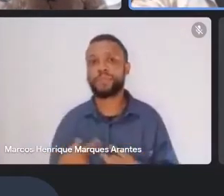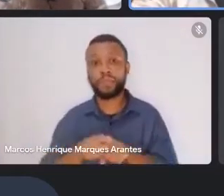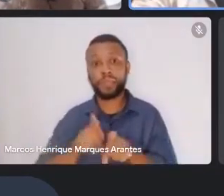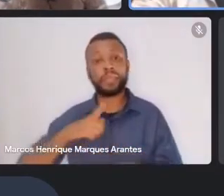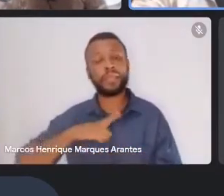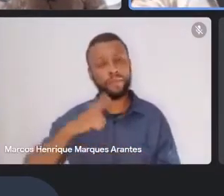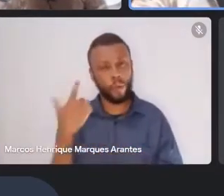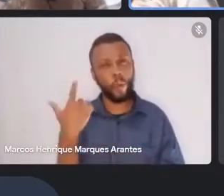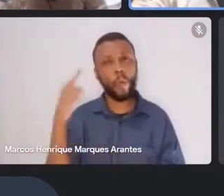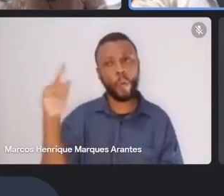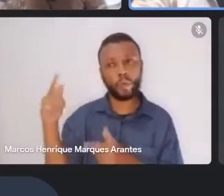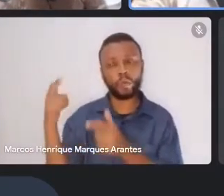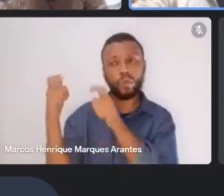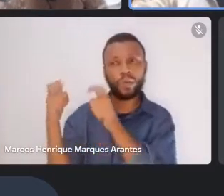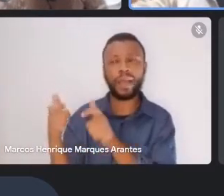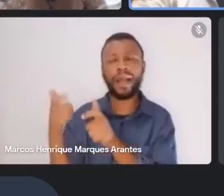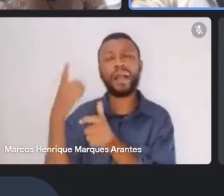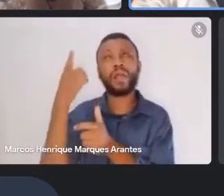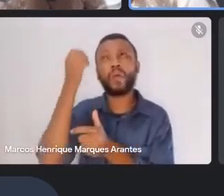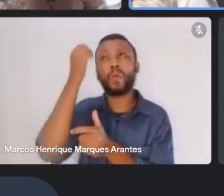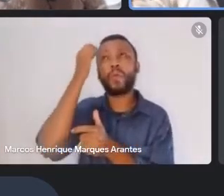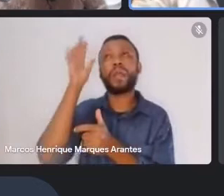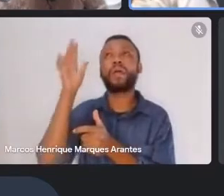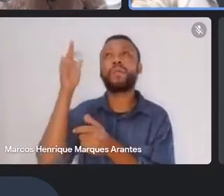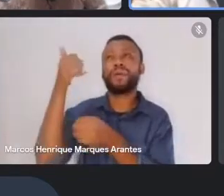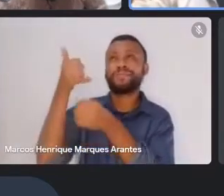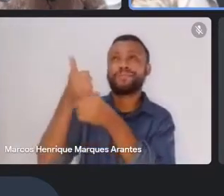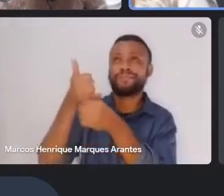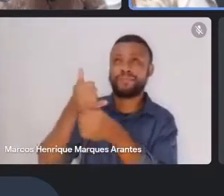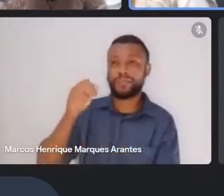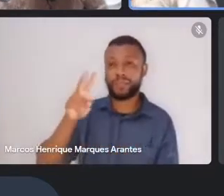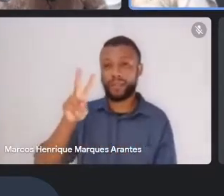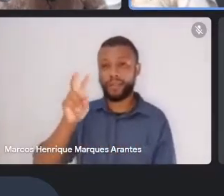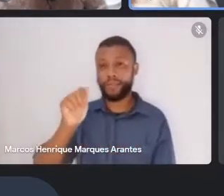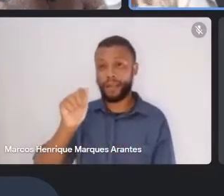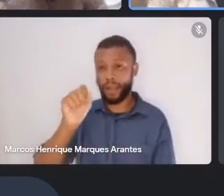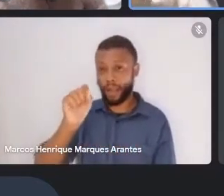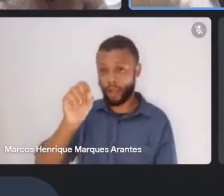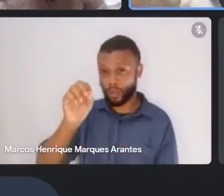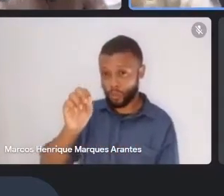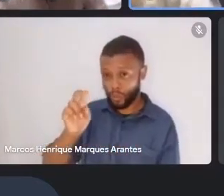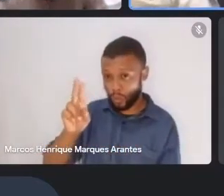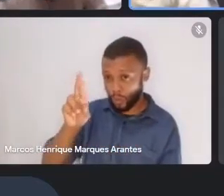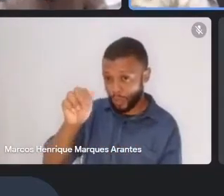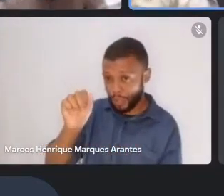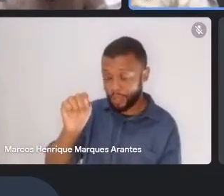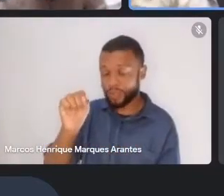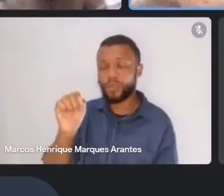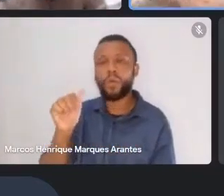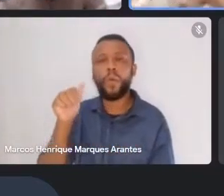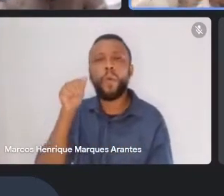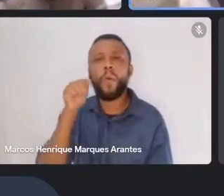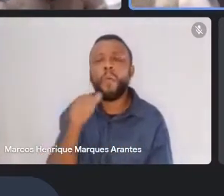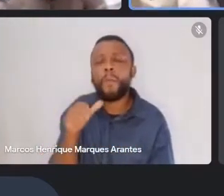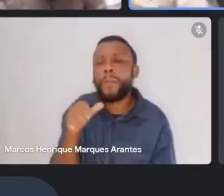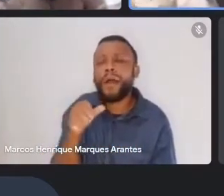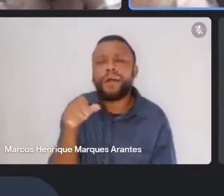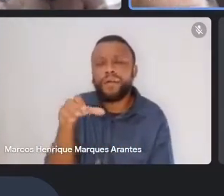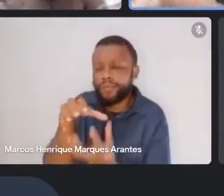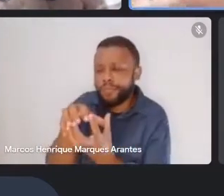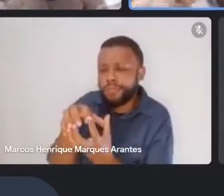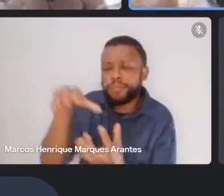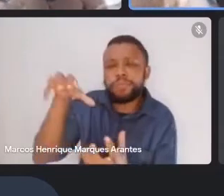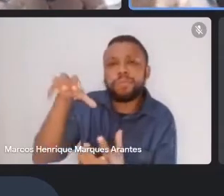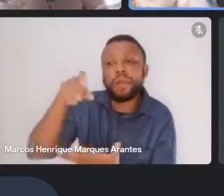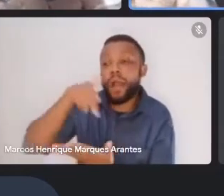lembro, Vassouras, que eles entrevistaram uma poeta, uma senhora que era a poeta do lugar. E eu falava assim,